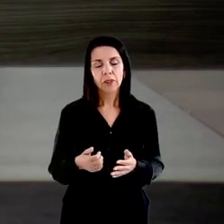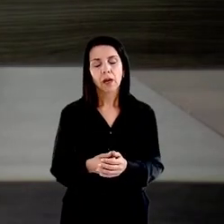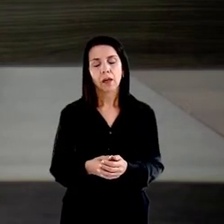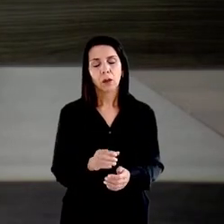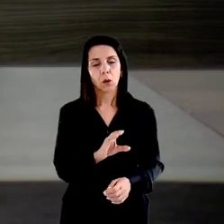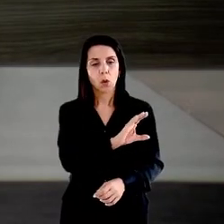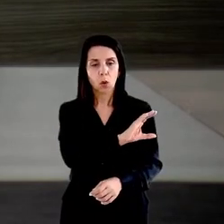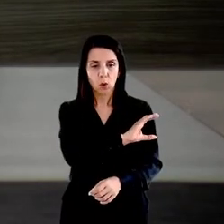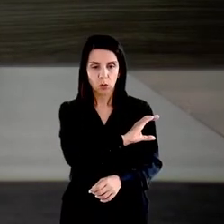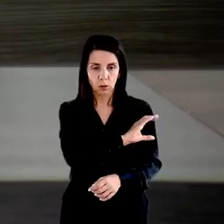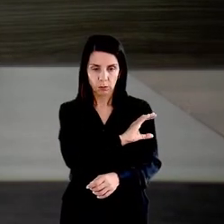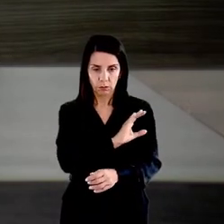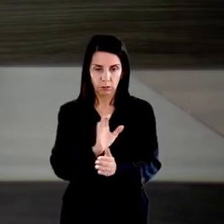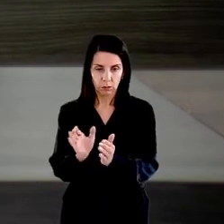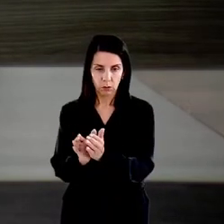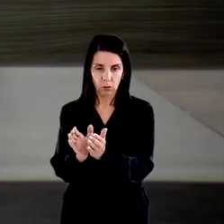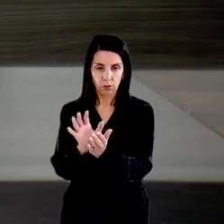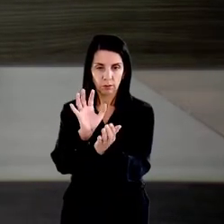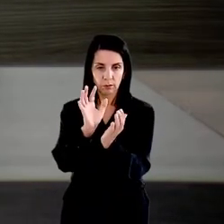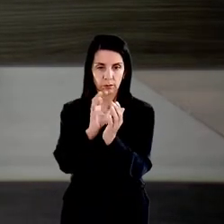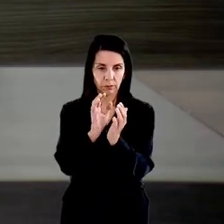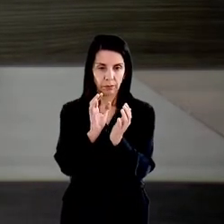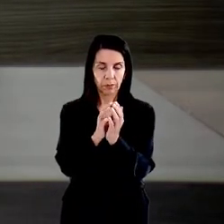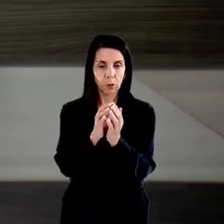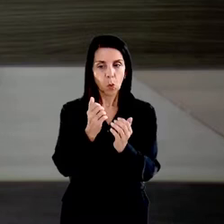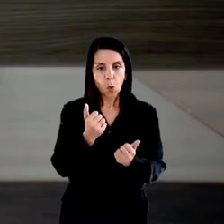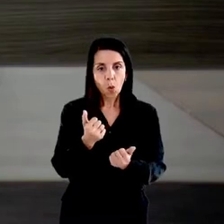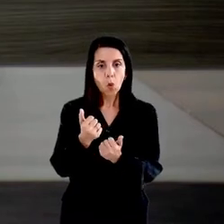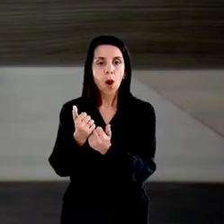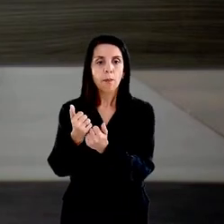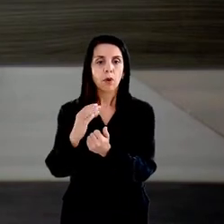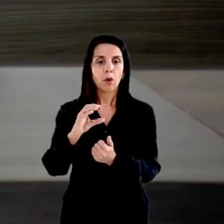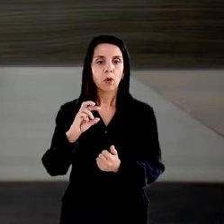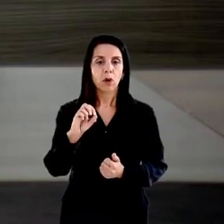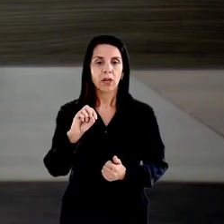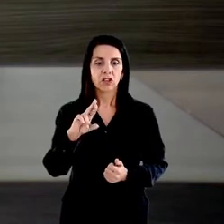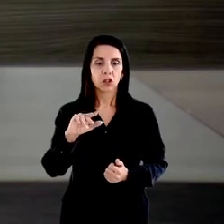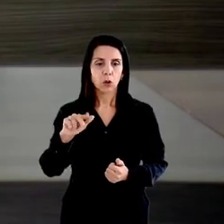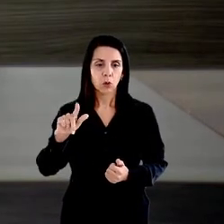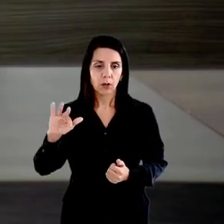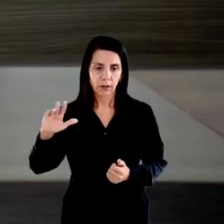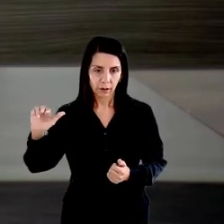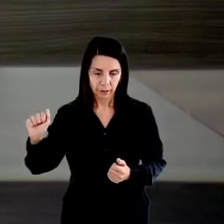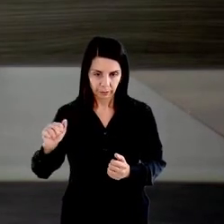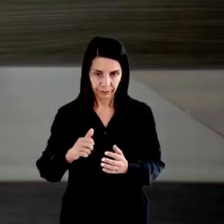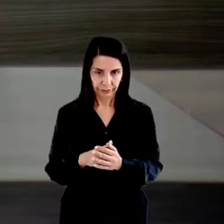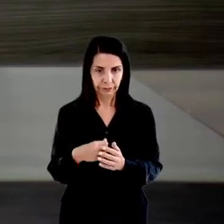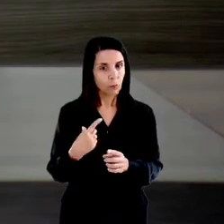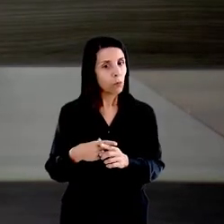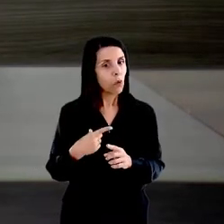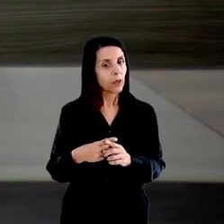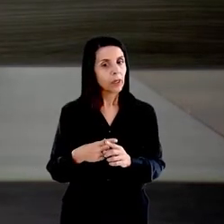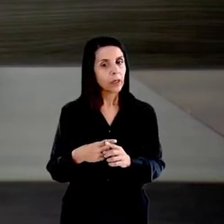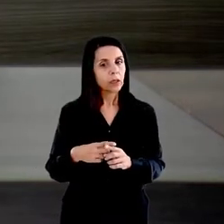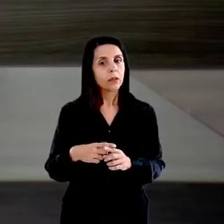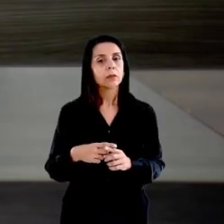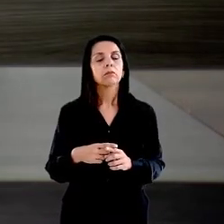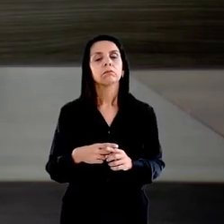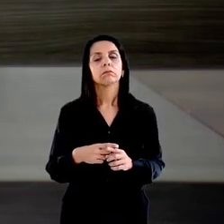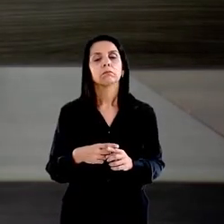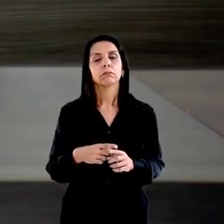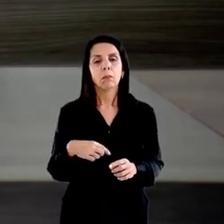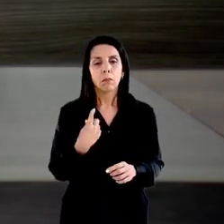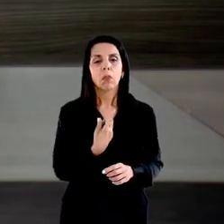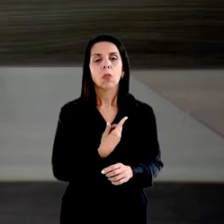núcleo de Pernambuco, o apoio da Corregedoria, porque nós aprovamos internamente um projeto institucional, dentro da